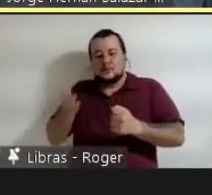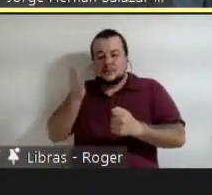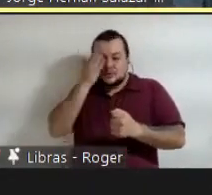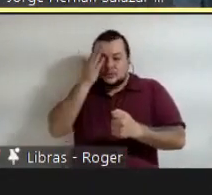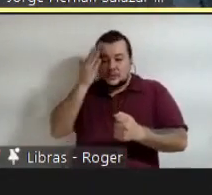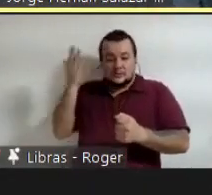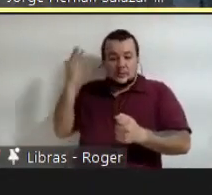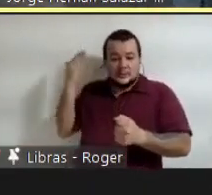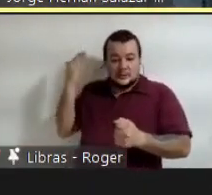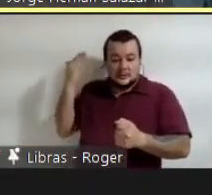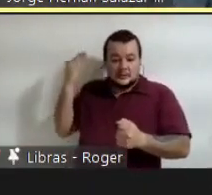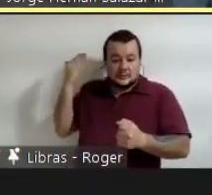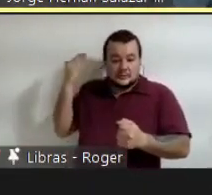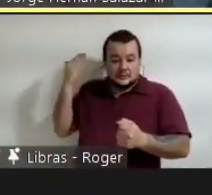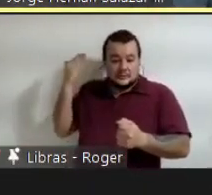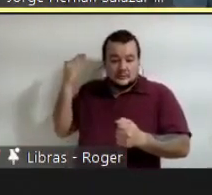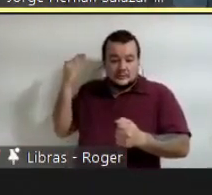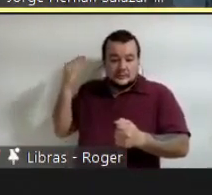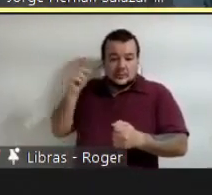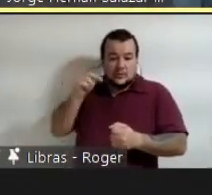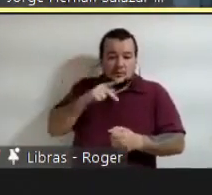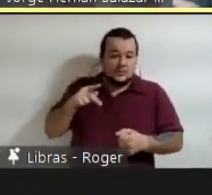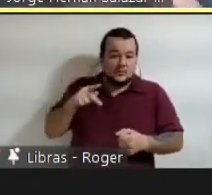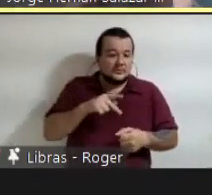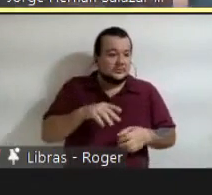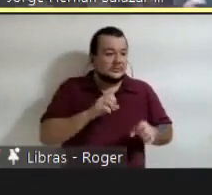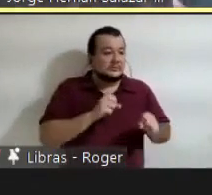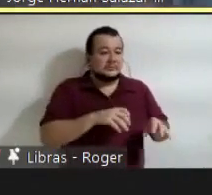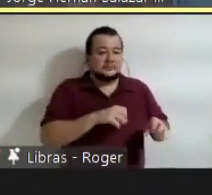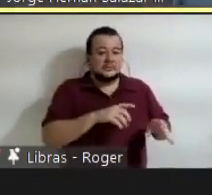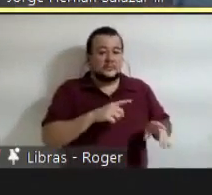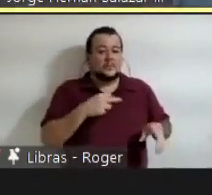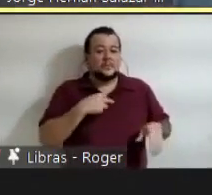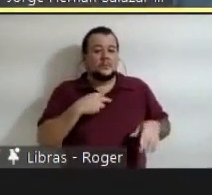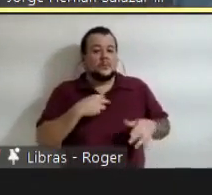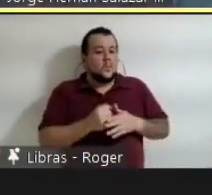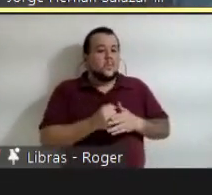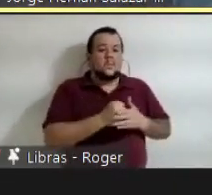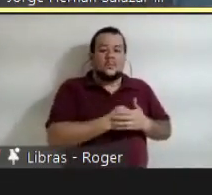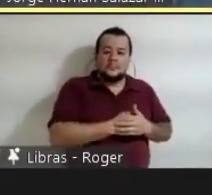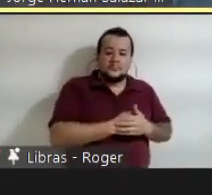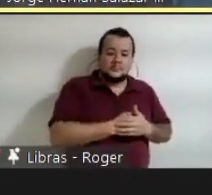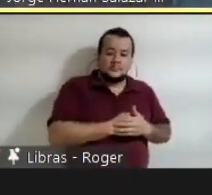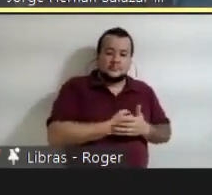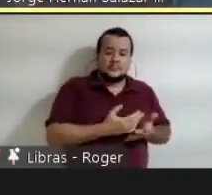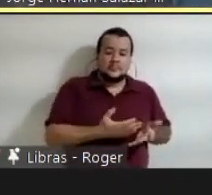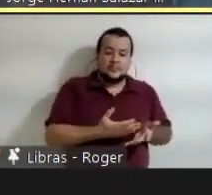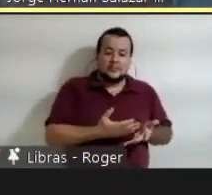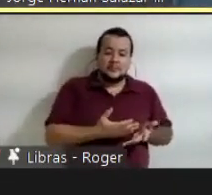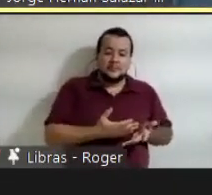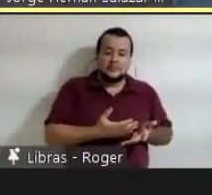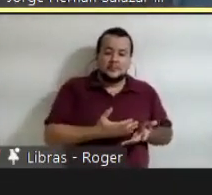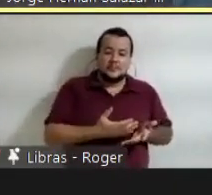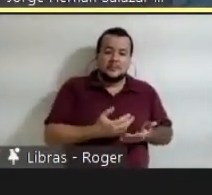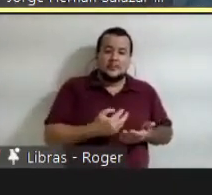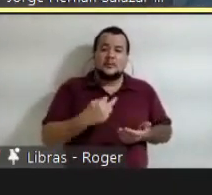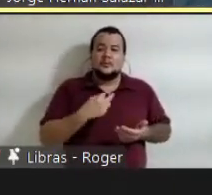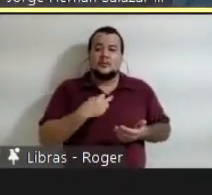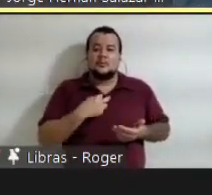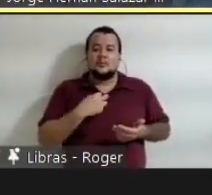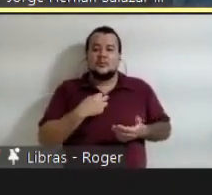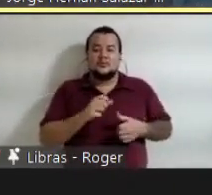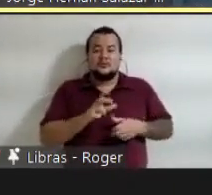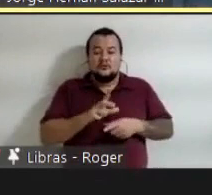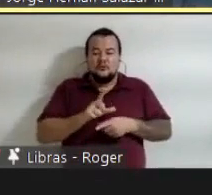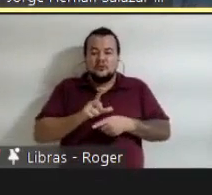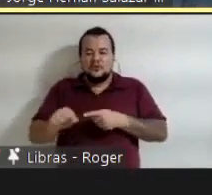Não pode evadir a interação com o desconocido. Isso é uma infracção